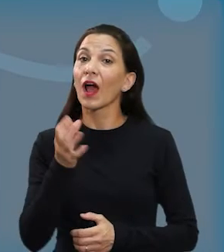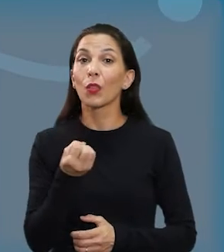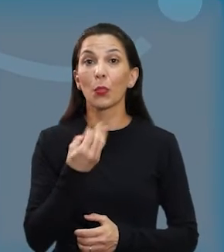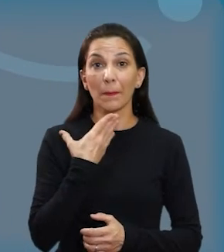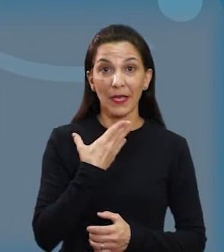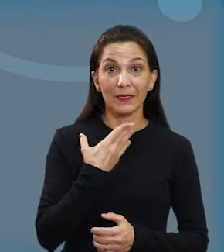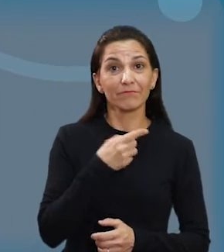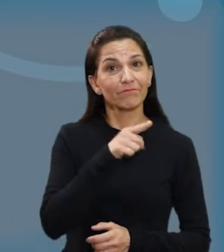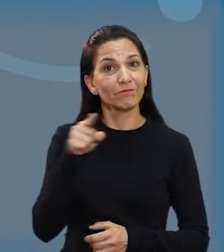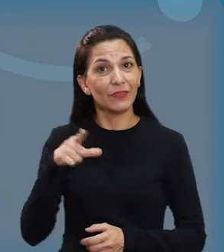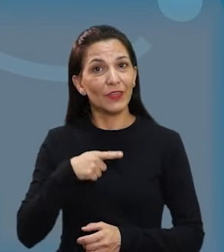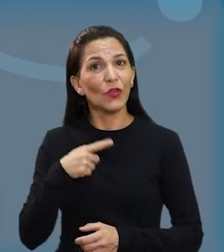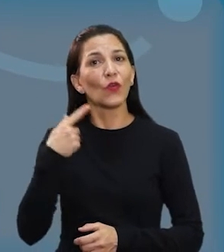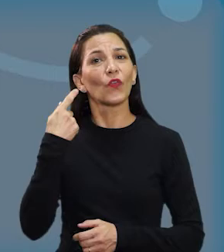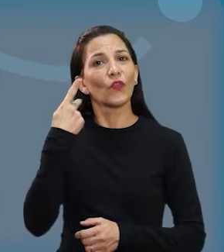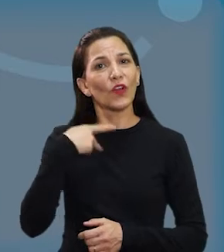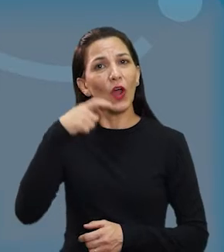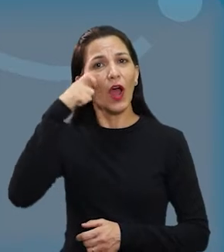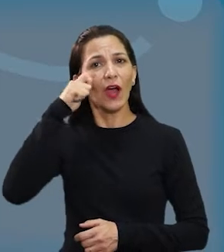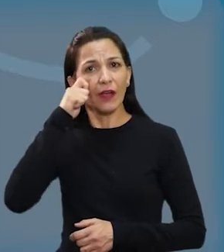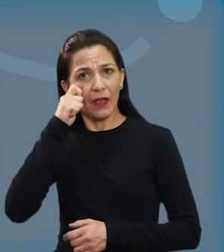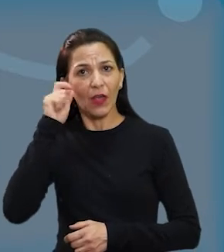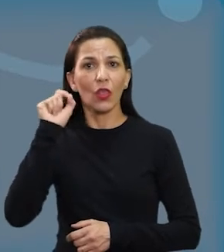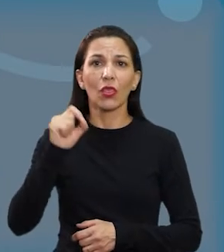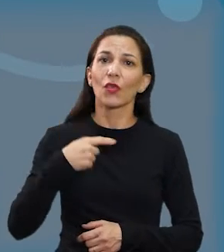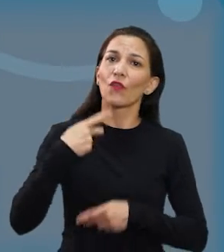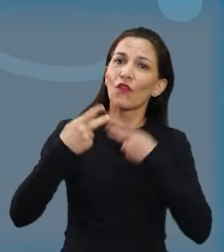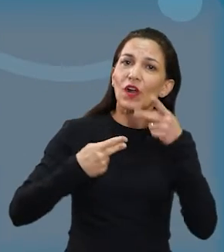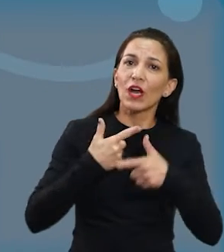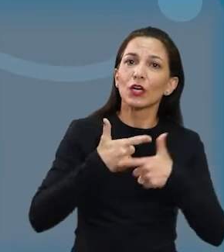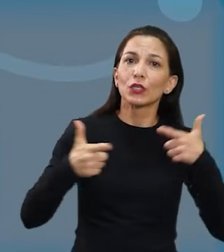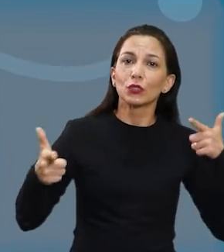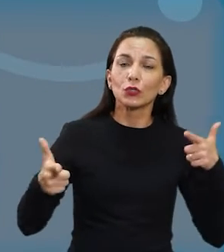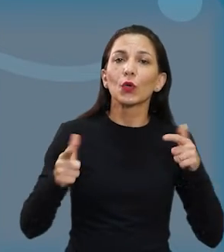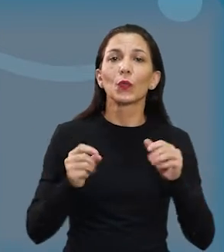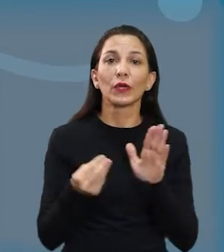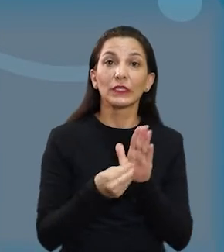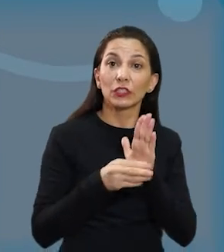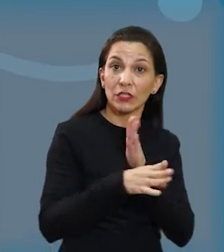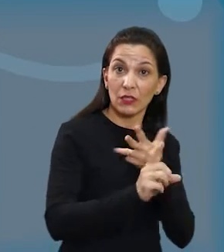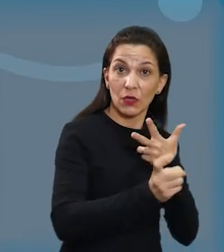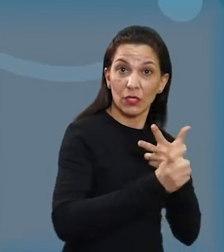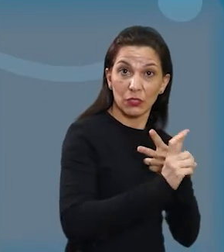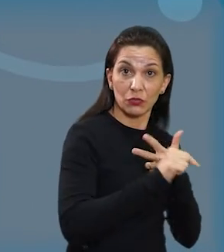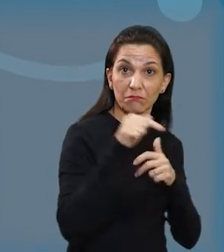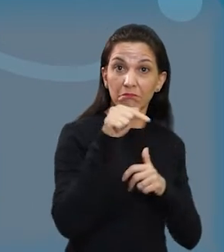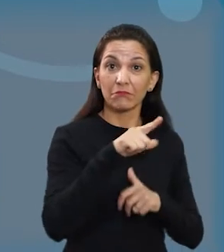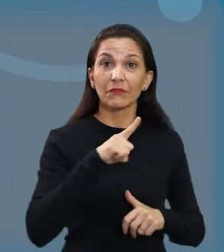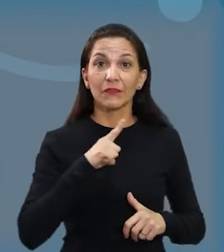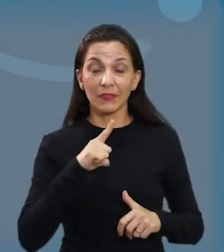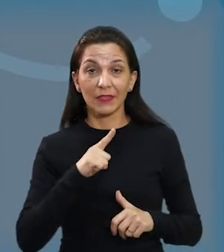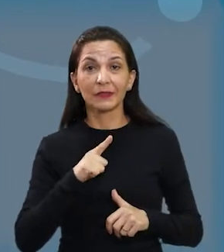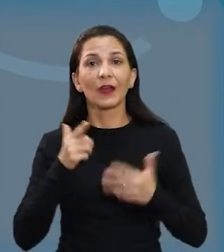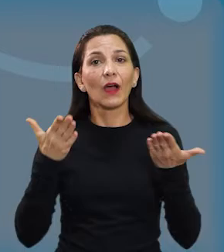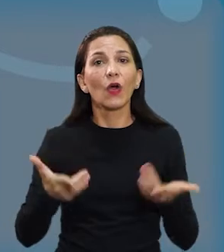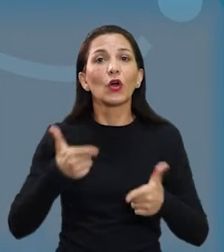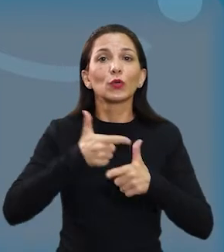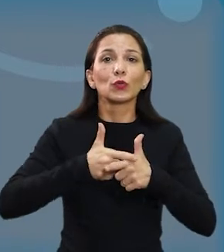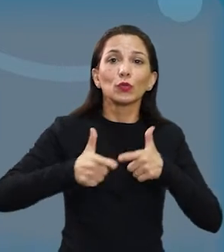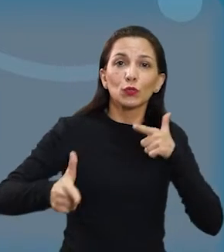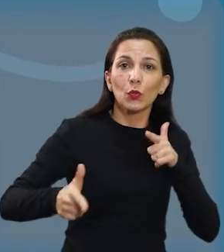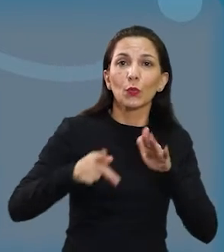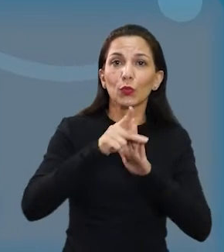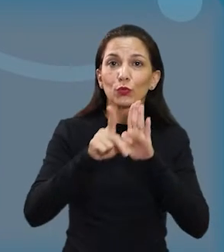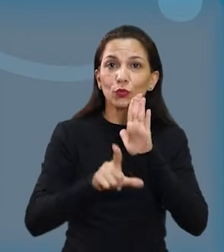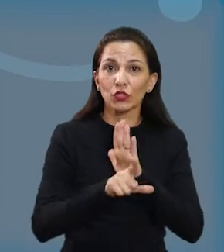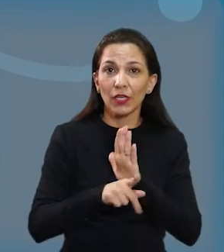Olá pessoal, tudo bom? Aqui é o vereador Manuel e hoje eu estou aqui para falar para vocês sobre mais uma indicação que realizamos, dessa vez